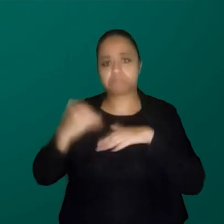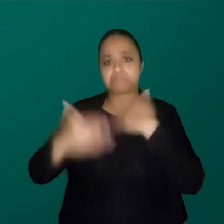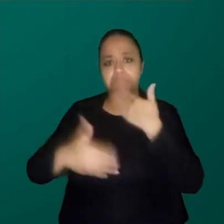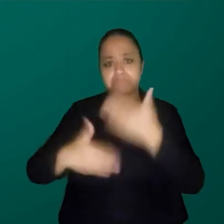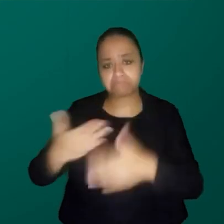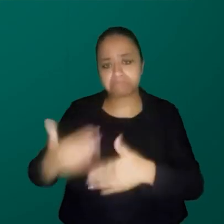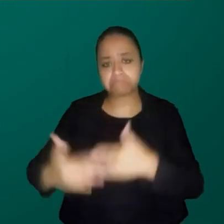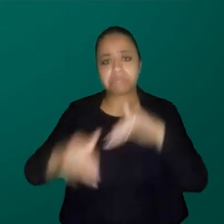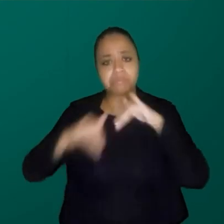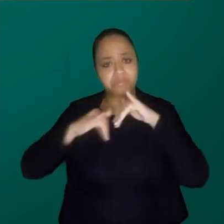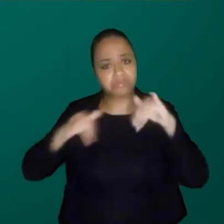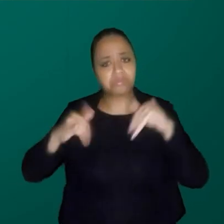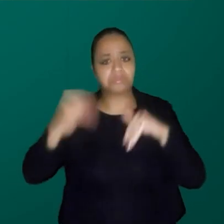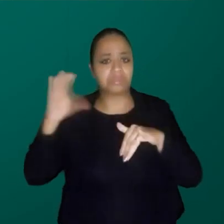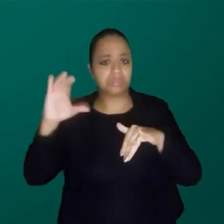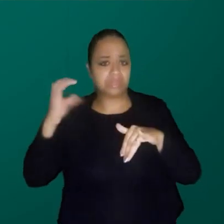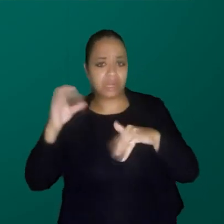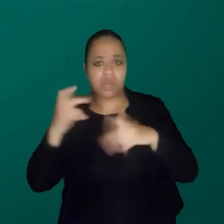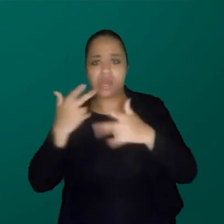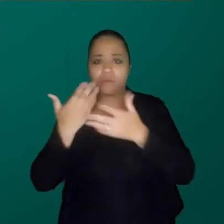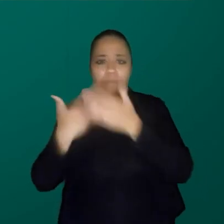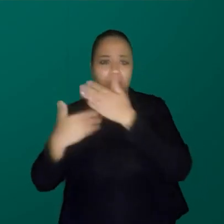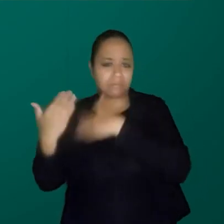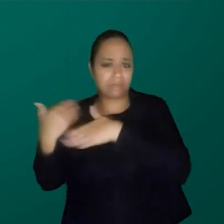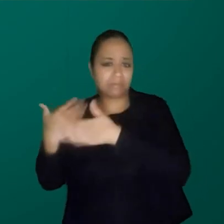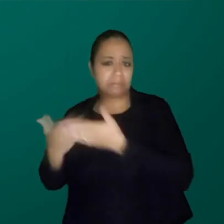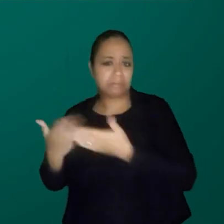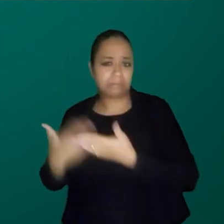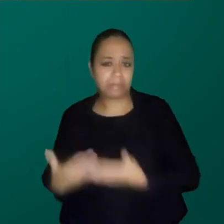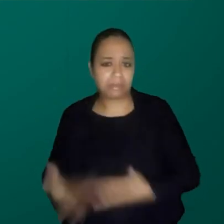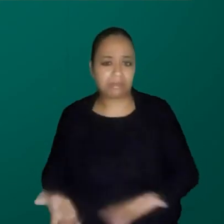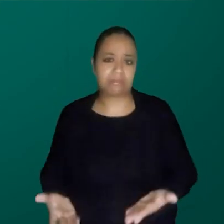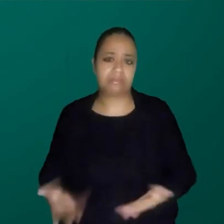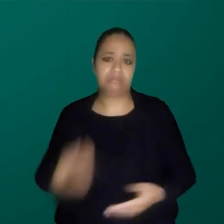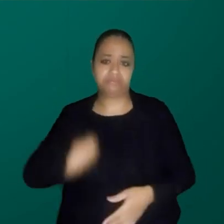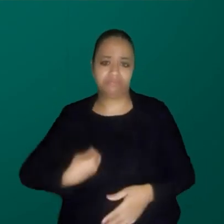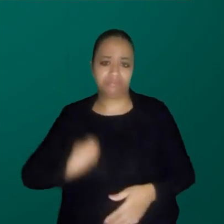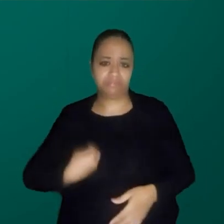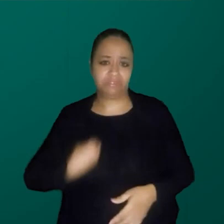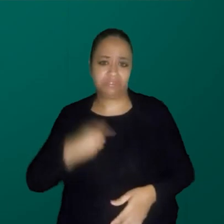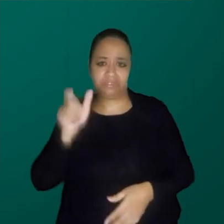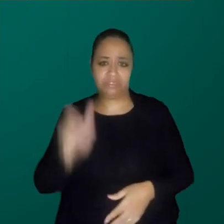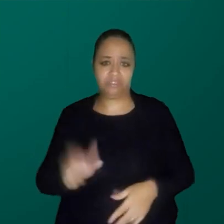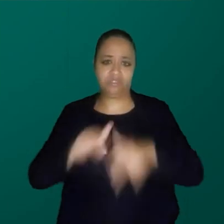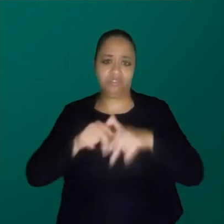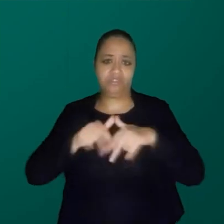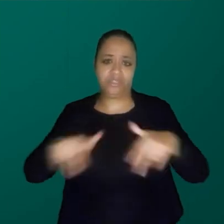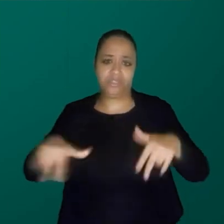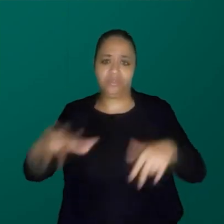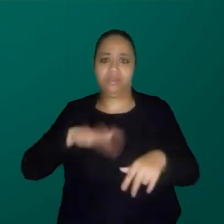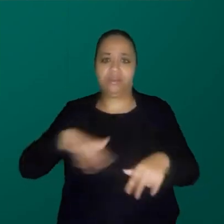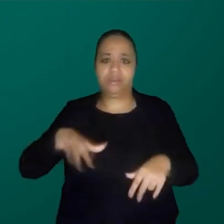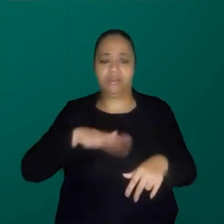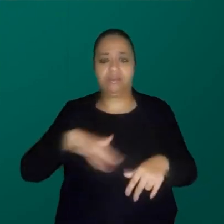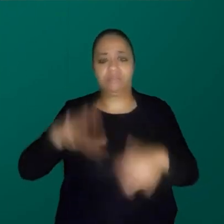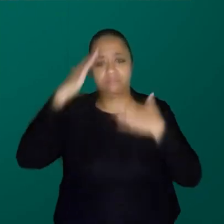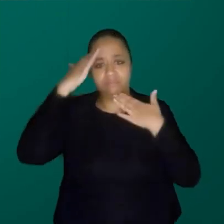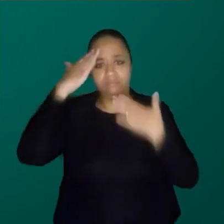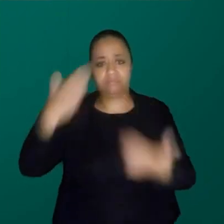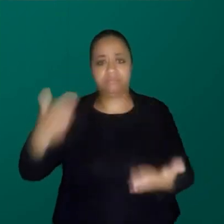roubo que a gente teve de possibilidade de existência em termos de gênero. Então, é isso que eu quero fazer.